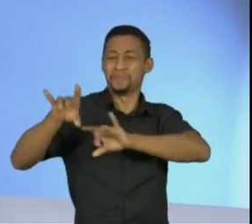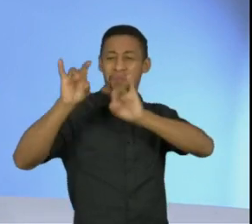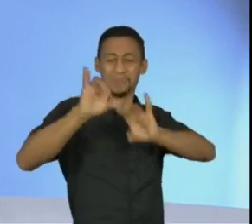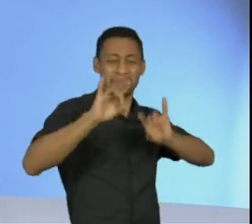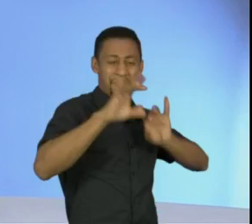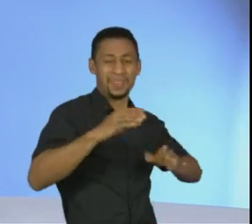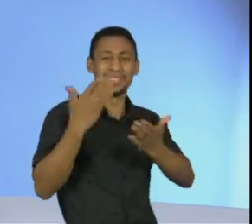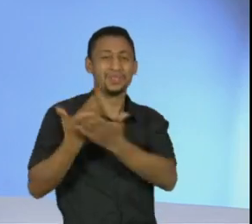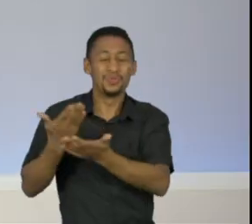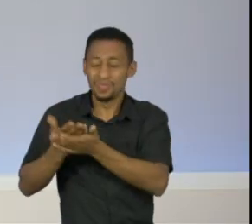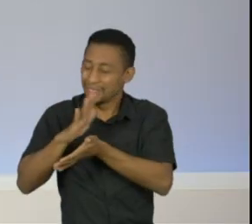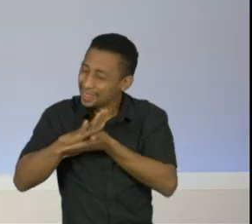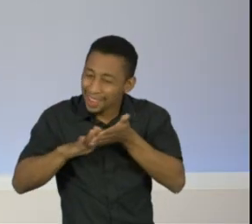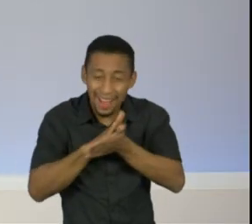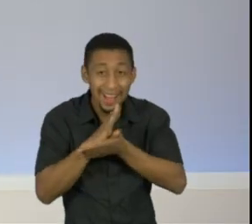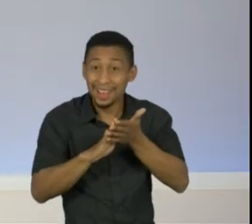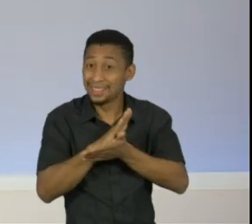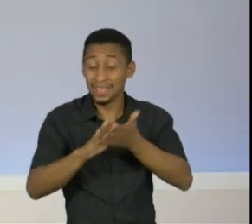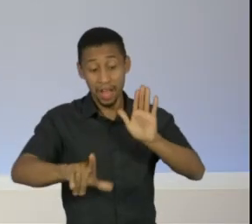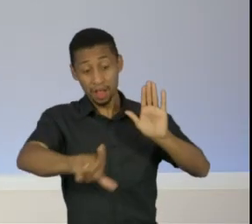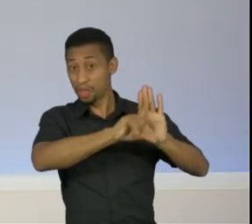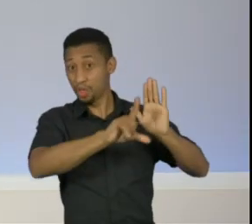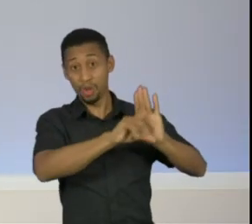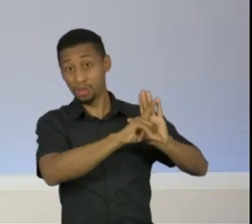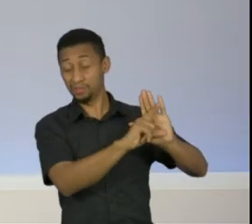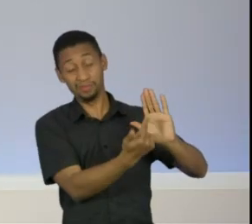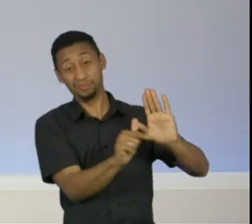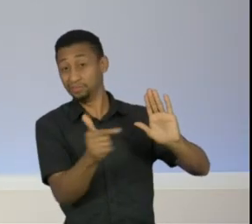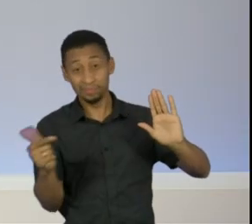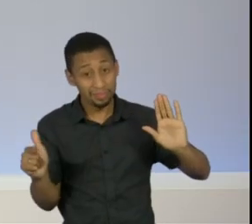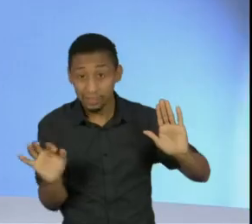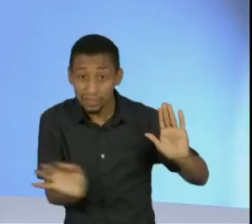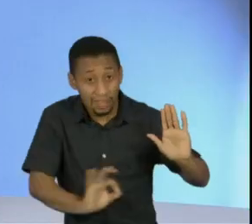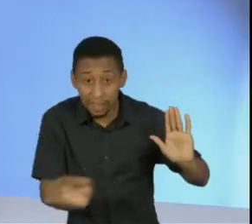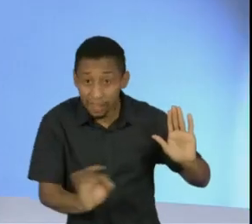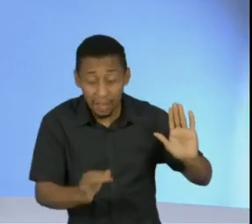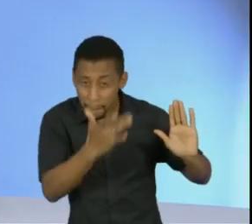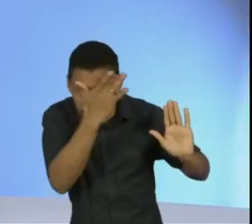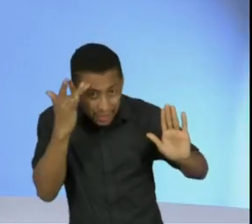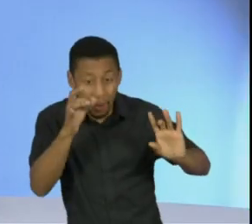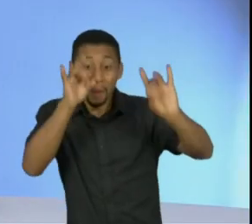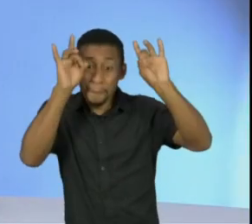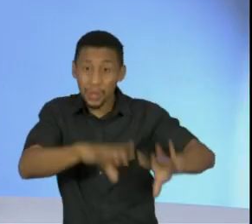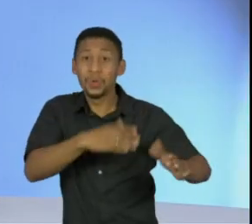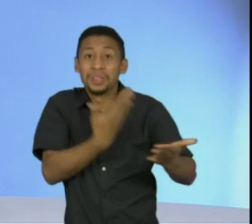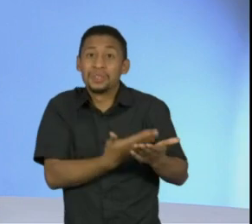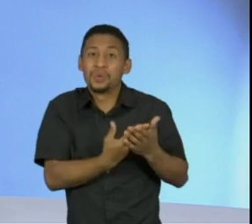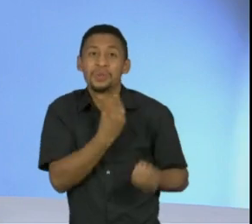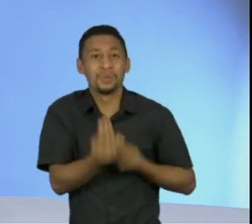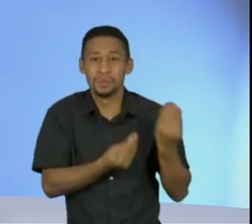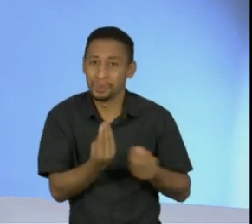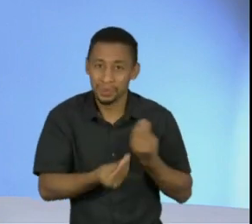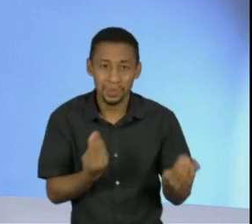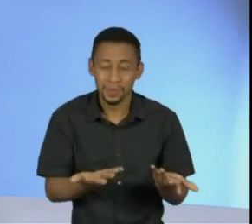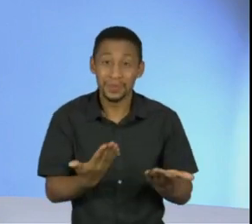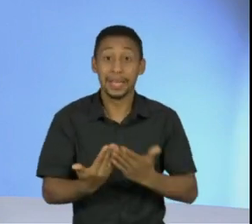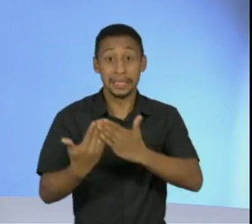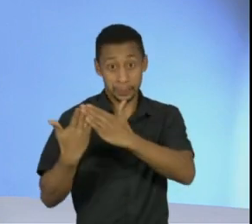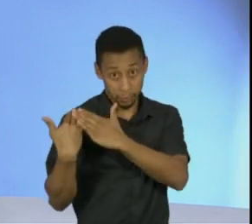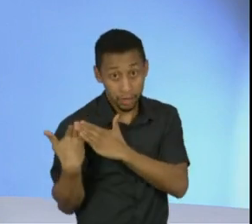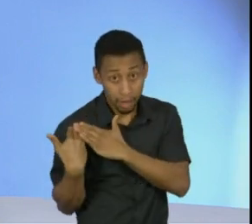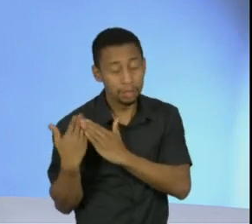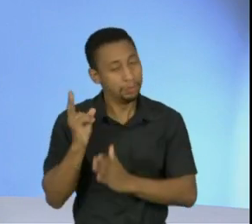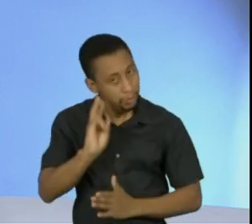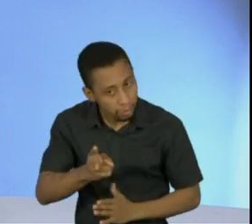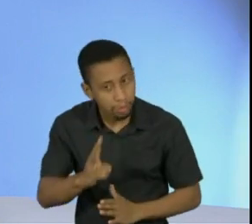que são cooptados pelo crime. É o narcotráfico brasileiro, é o tráfico de armas, e a responsabilidade, eu sempre